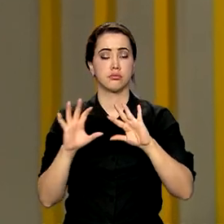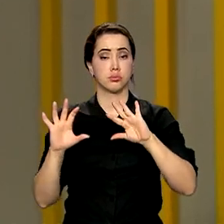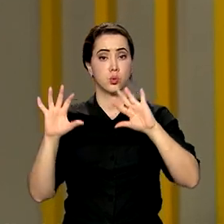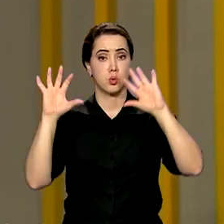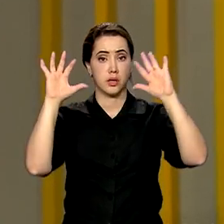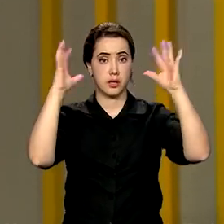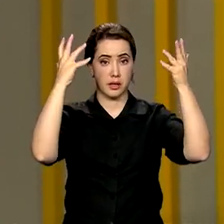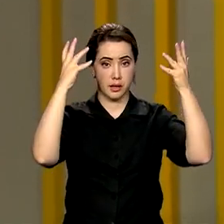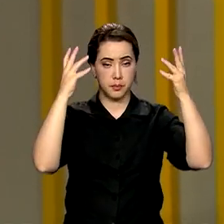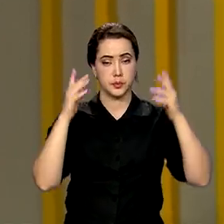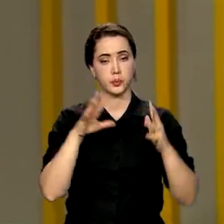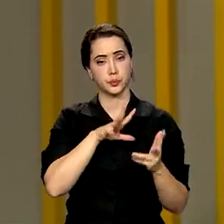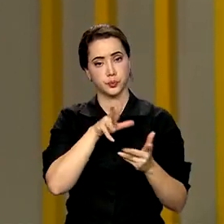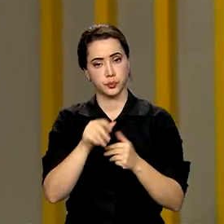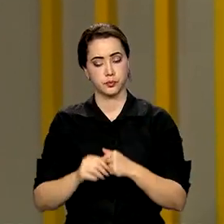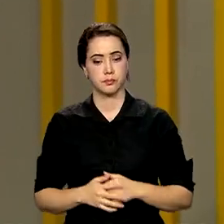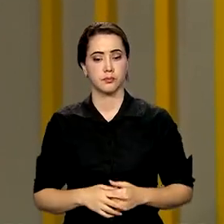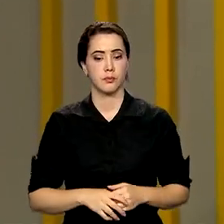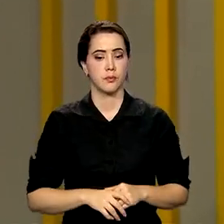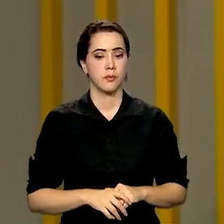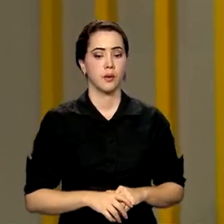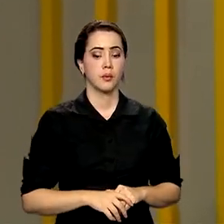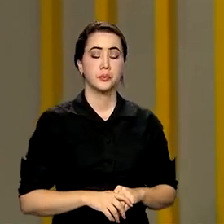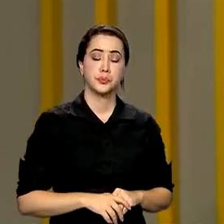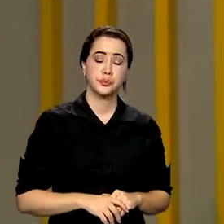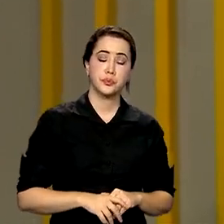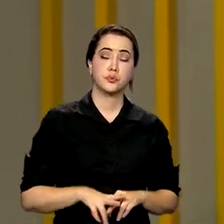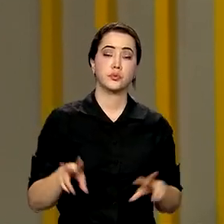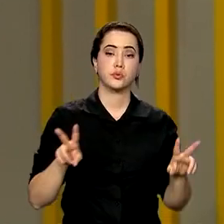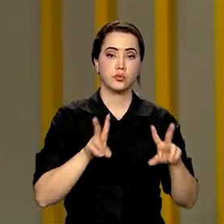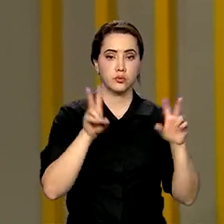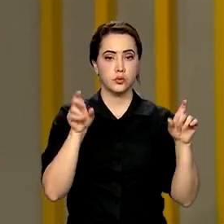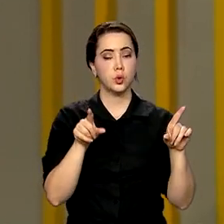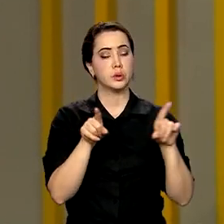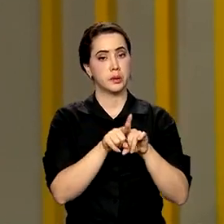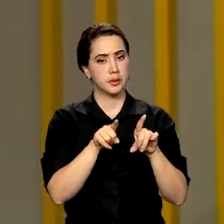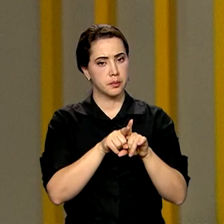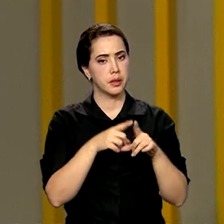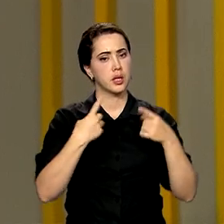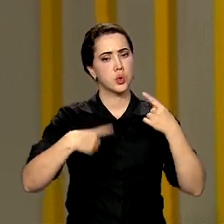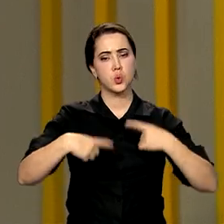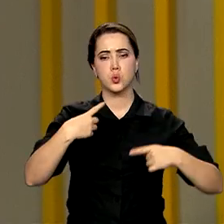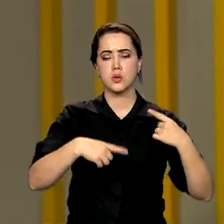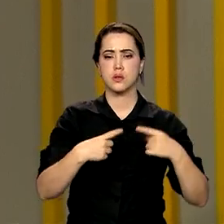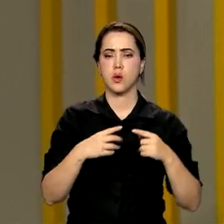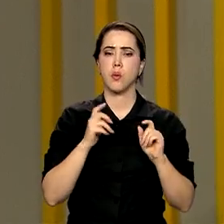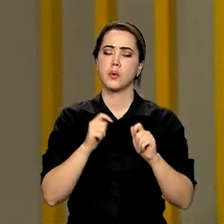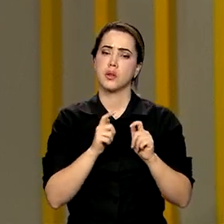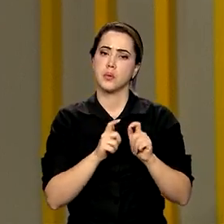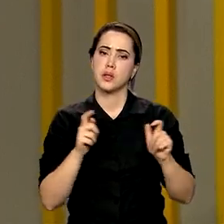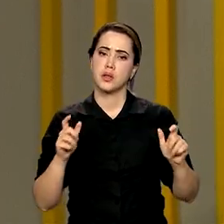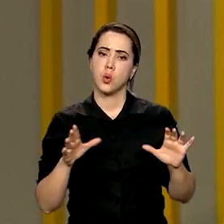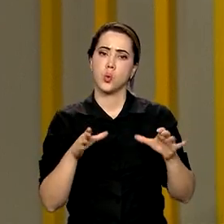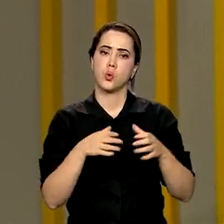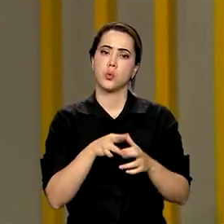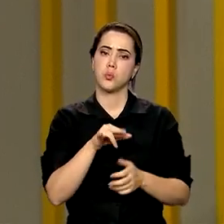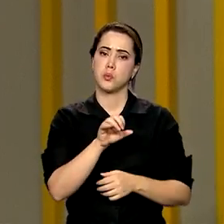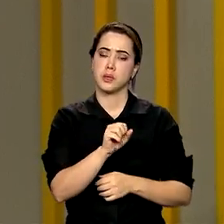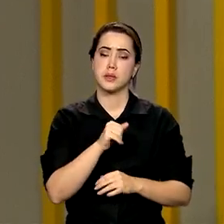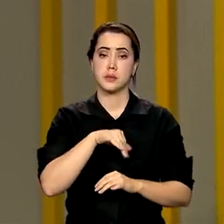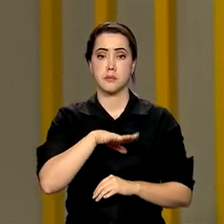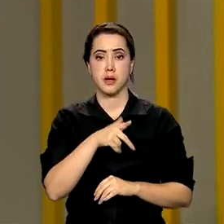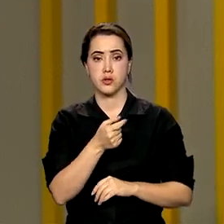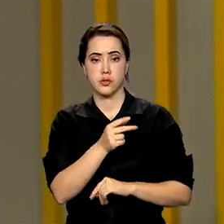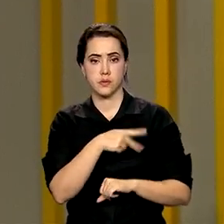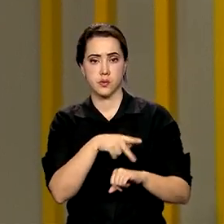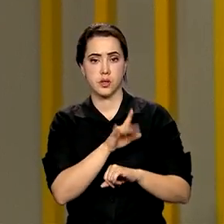Na pauta da reunião de líderes do BRICS está o debate de critérios para ampliação do bloco. Mais de 20 países